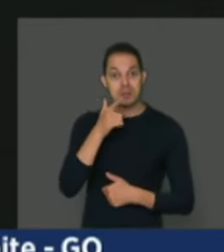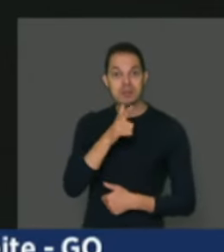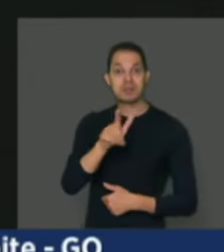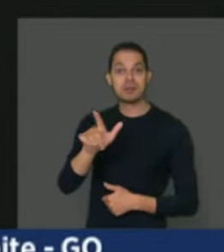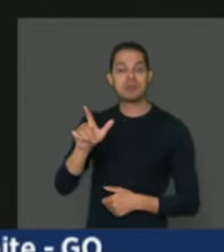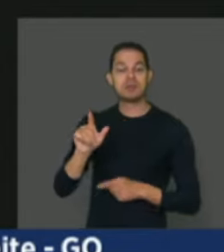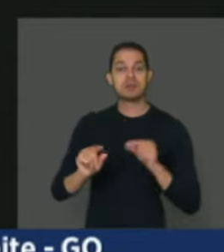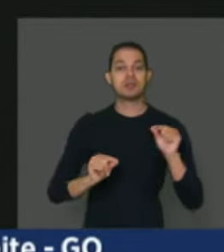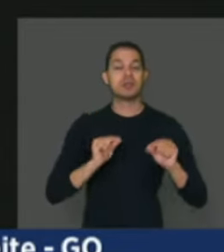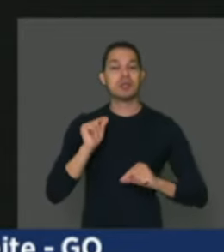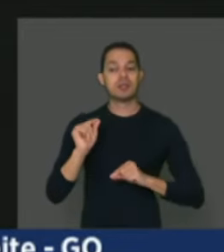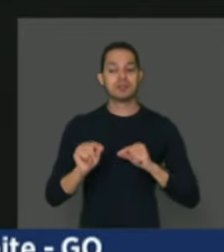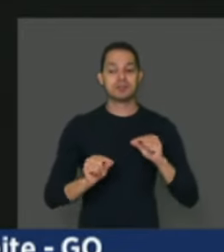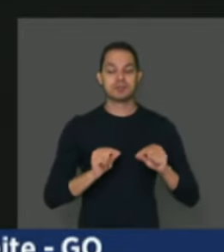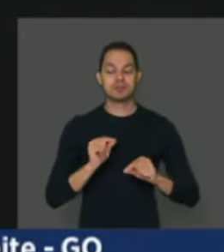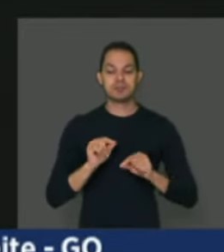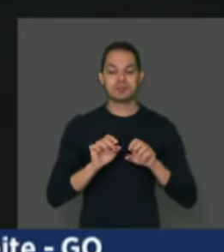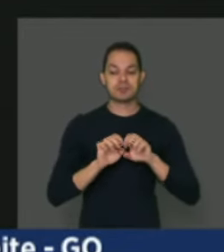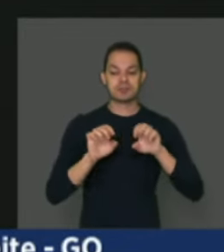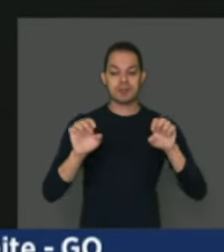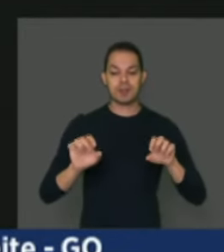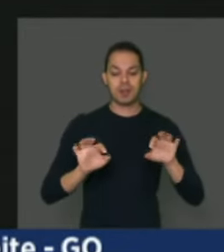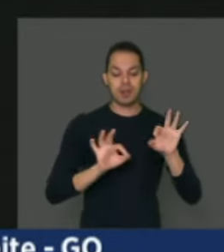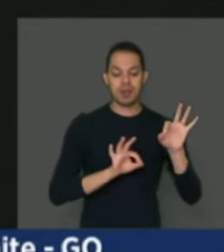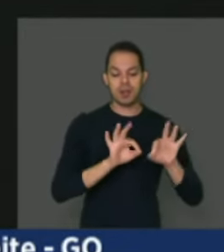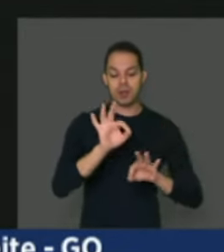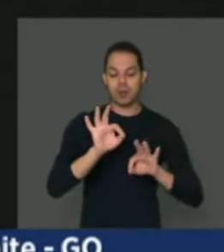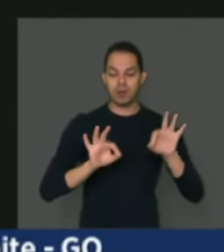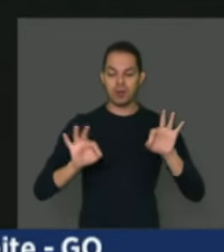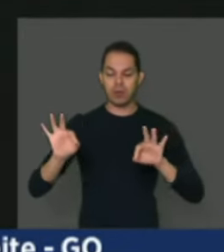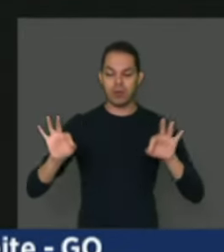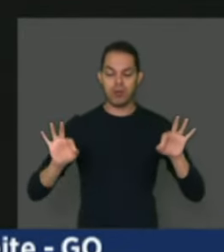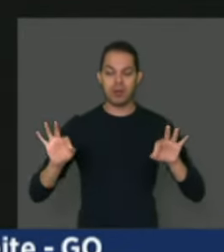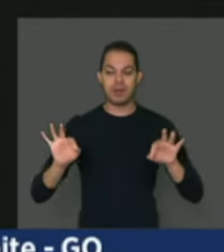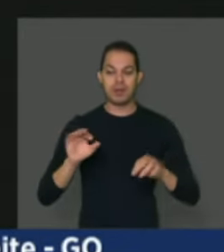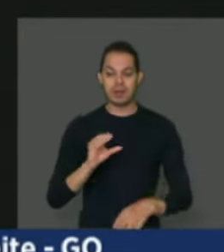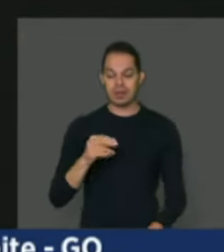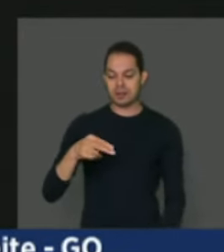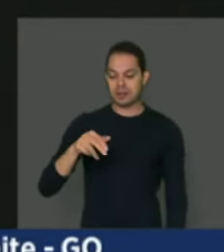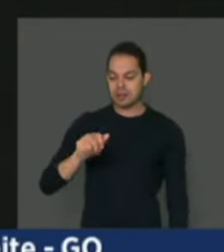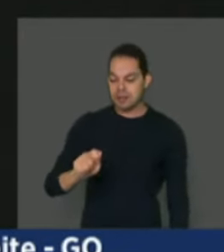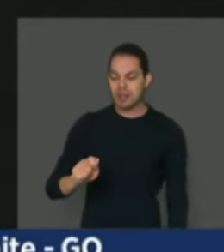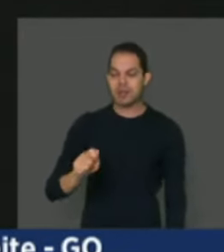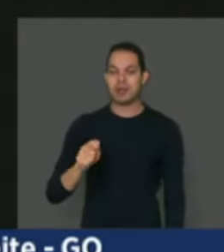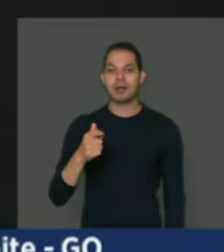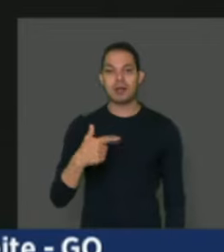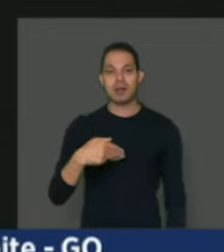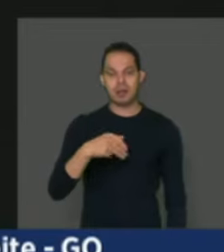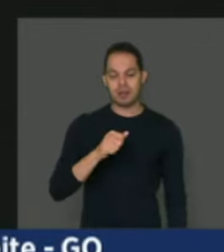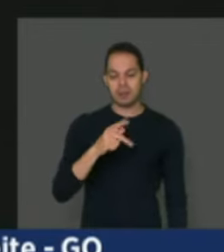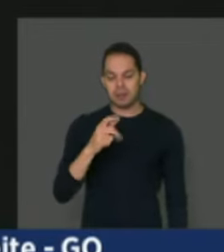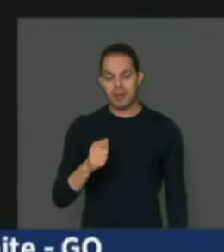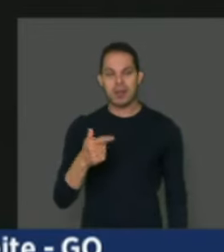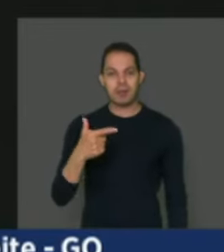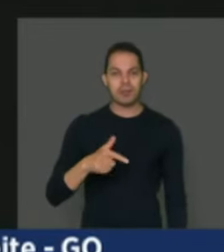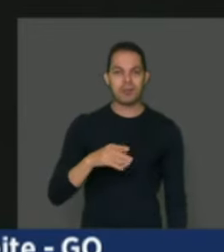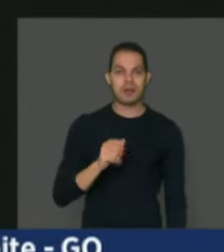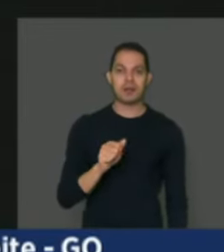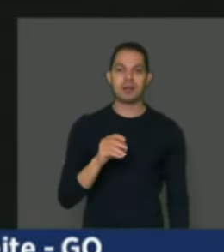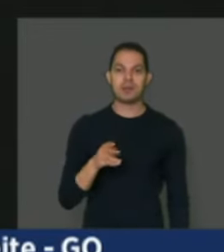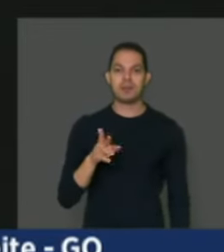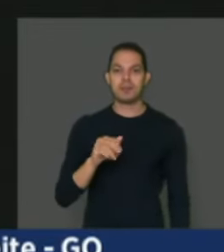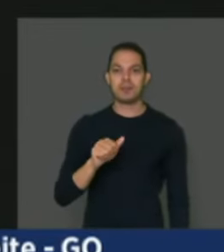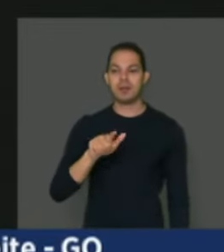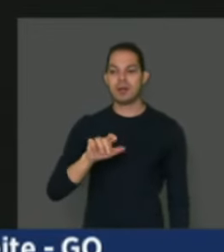estruturar e levar a CNA, ao mapa, a Abra-Leite, as